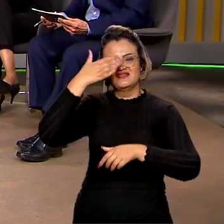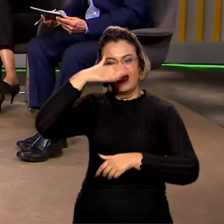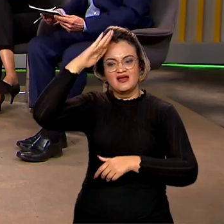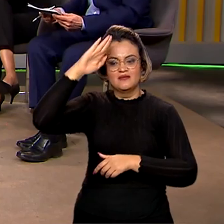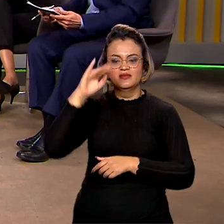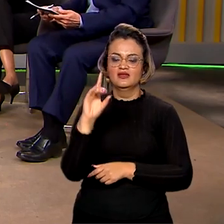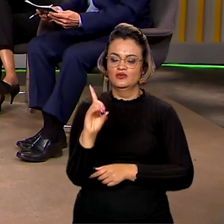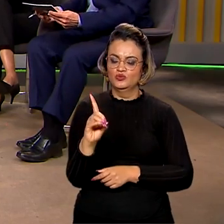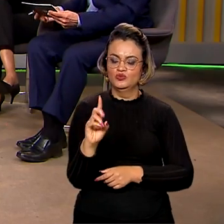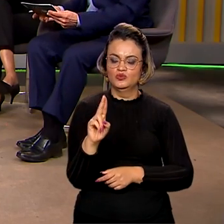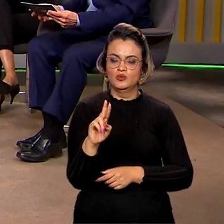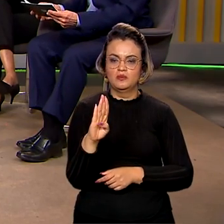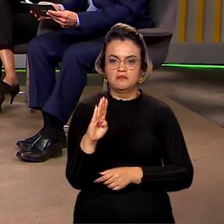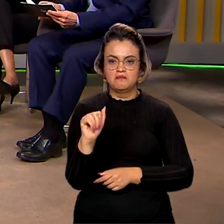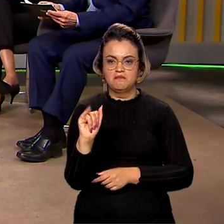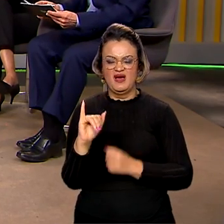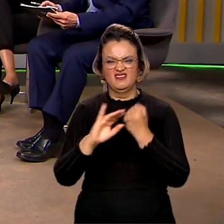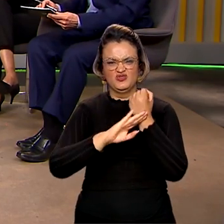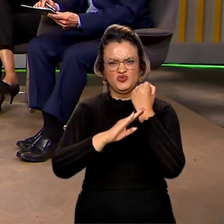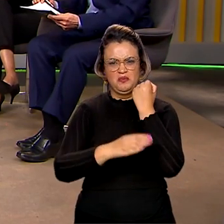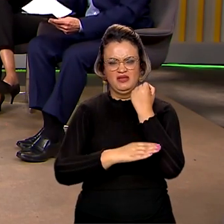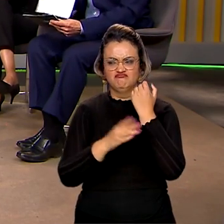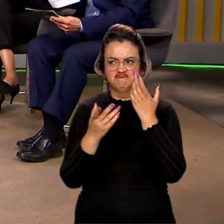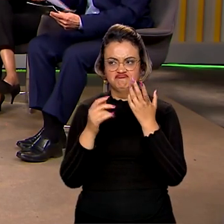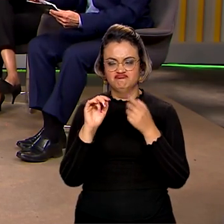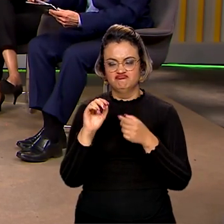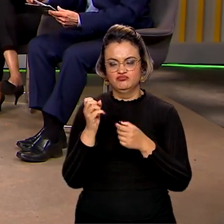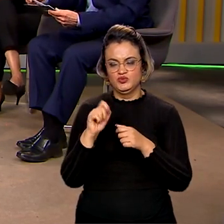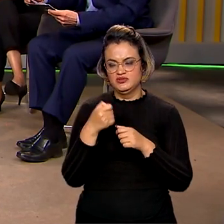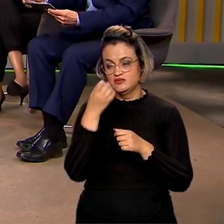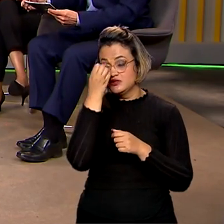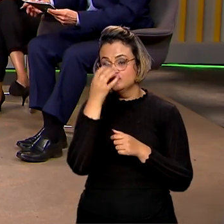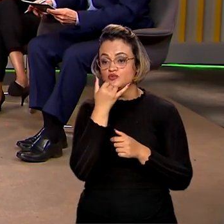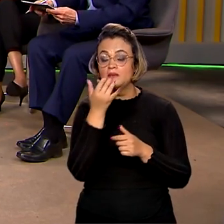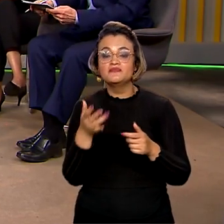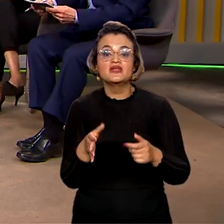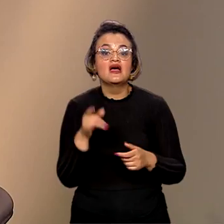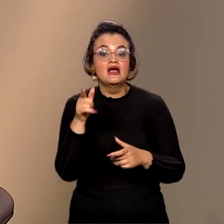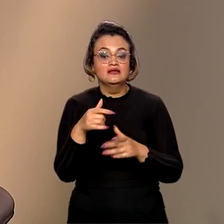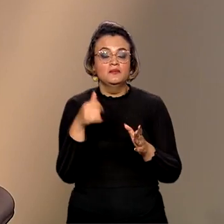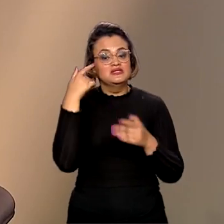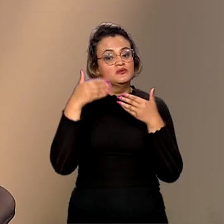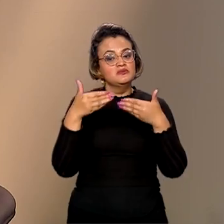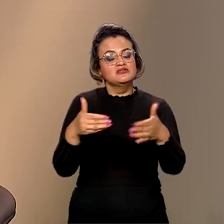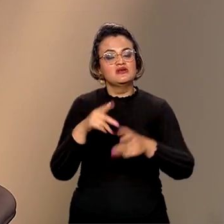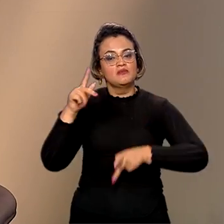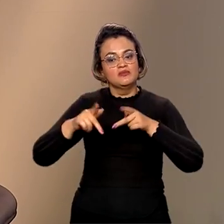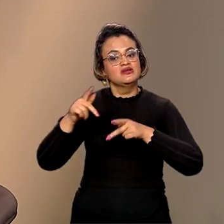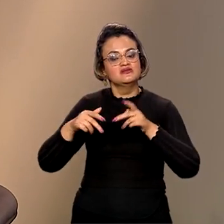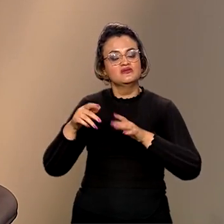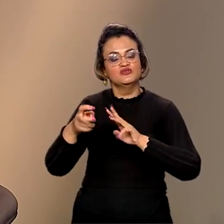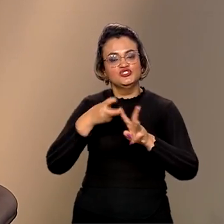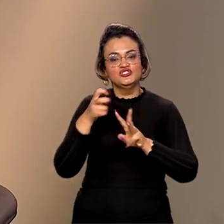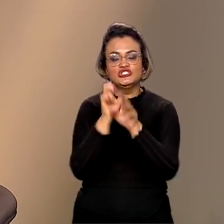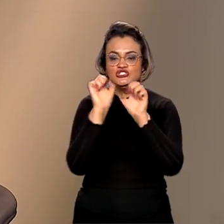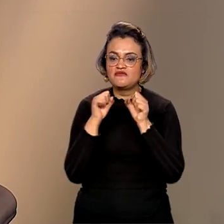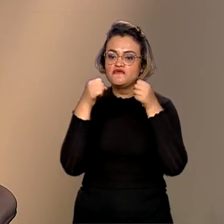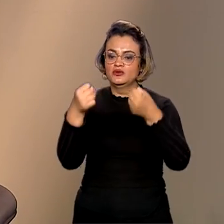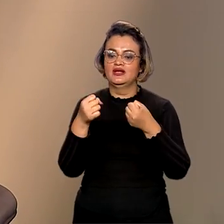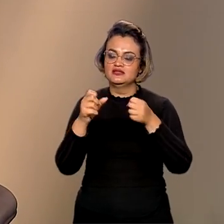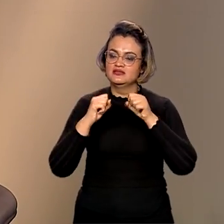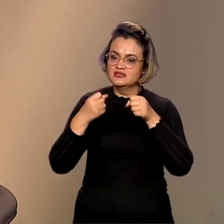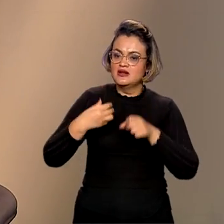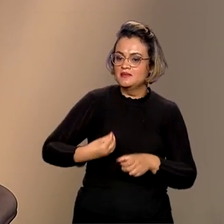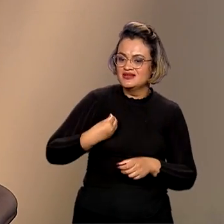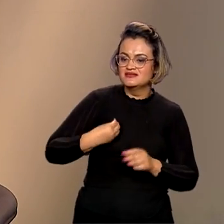Dubai. Então, temos aí um caminho que nós também, enquanto Ministério dos Povos Indígenas, estamos fortalecendo essa presença